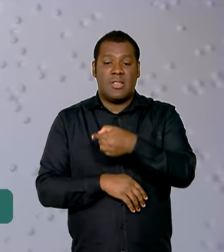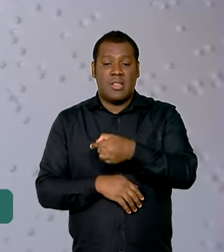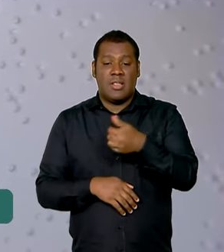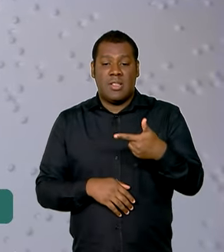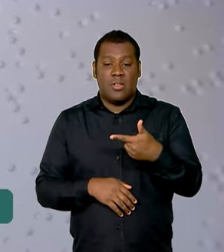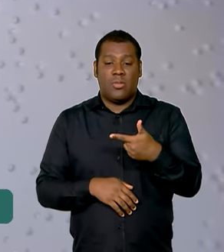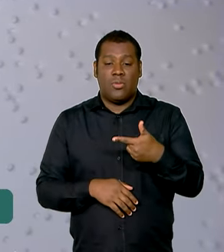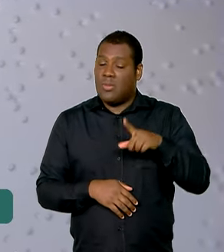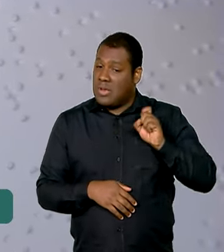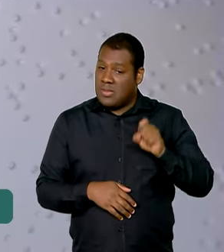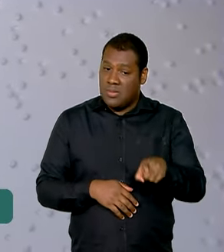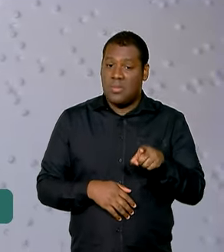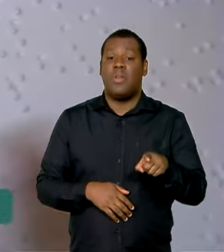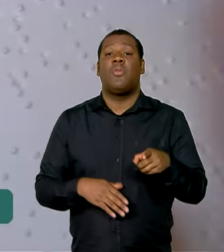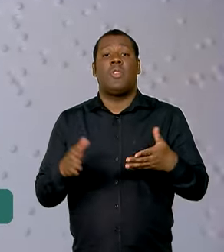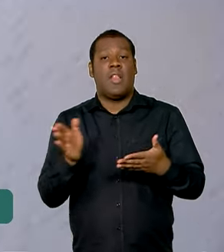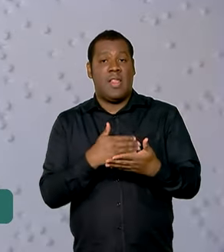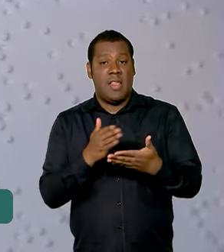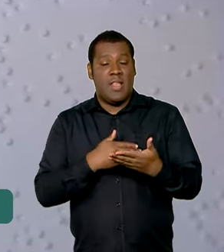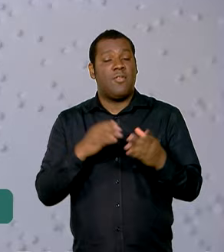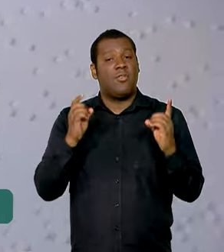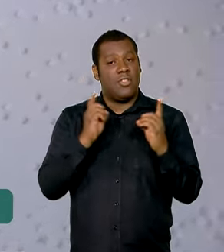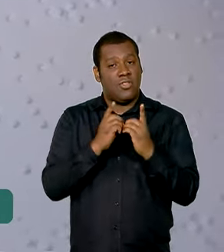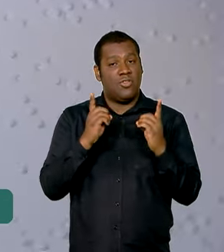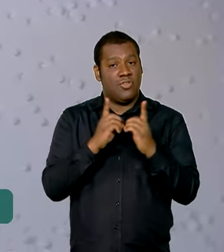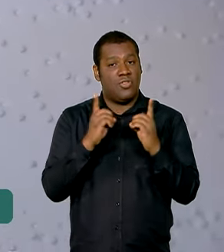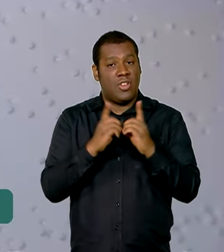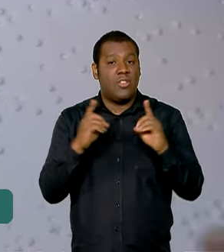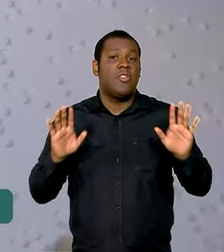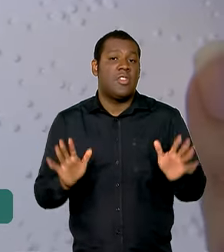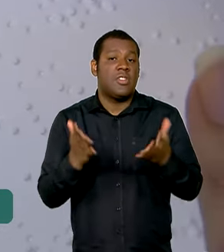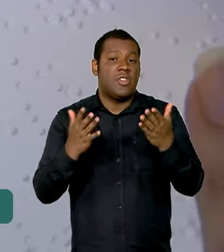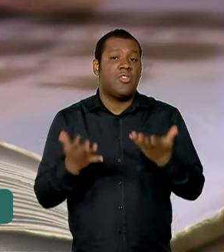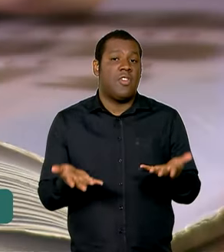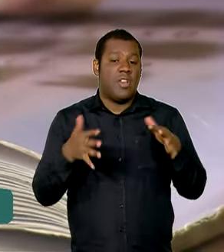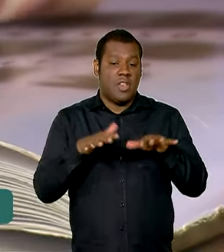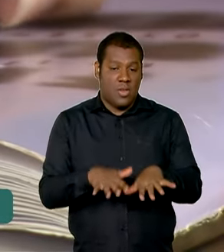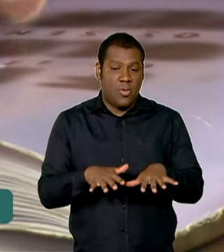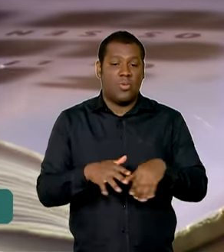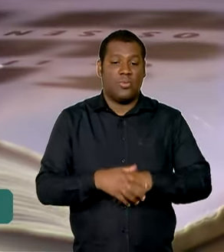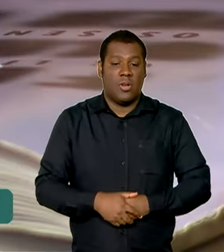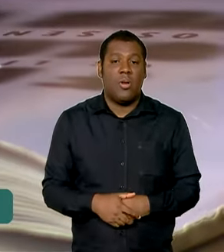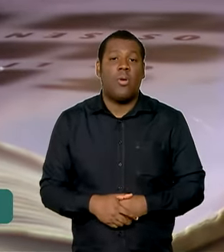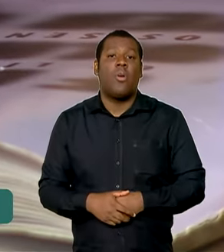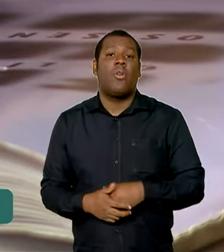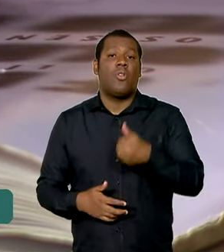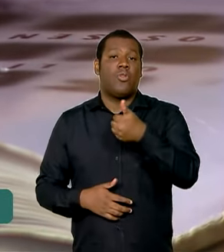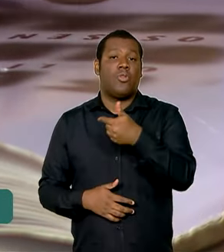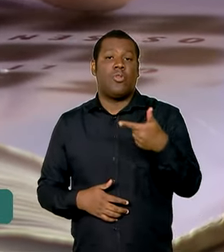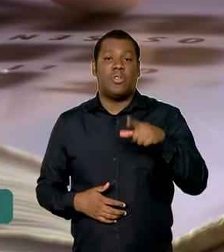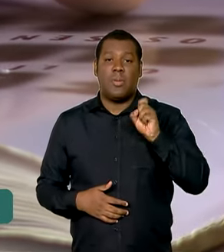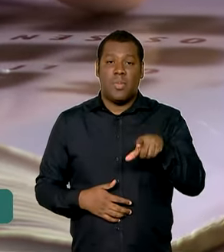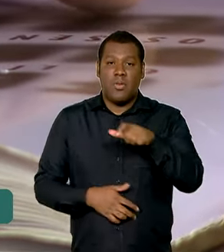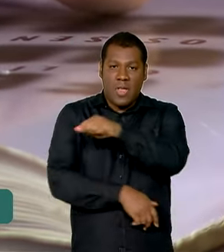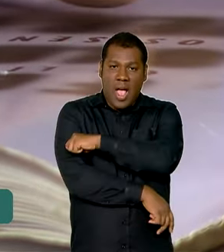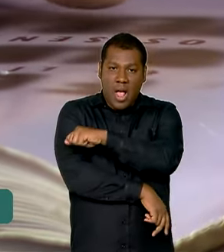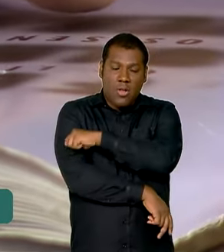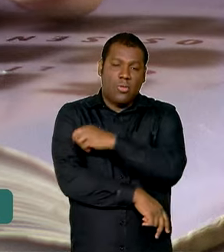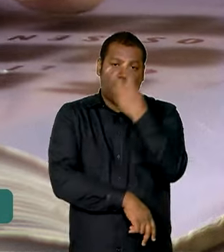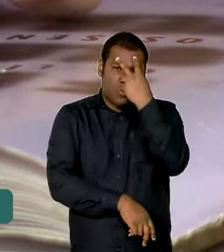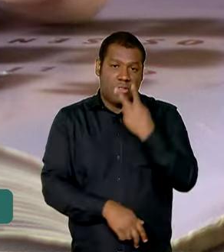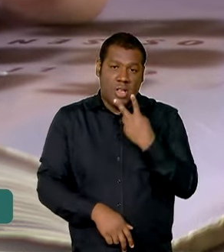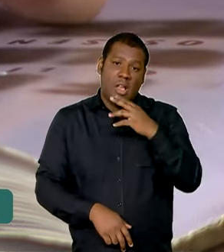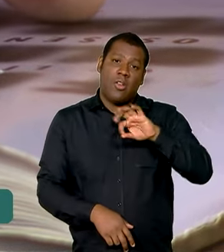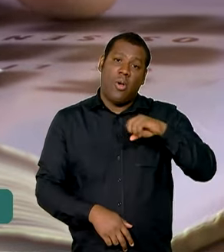obras didáticas serão distribuídas para promover a inclusão de 12 mil estudantes cegos ou com